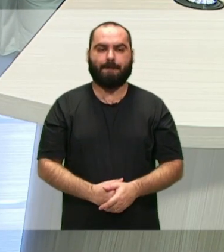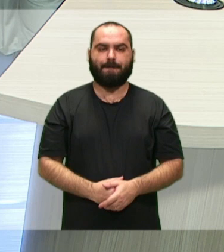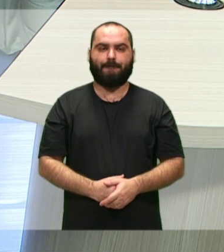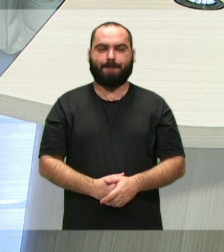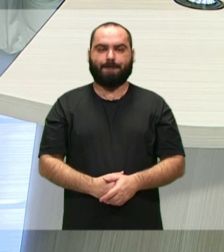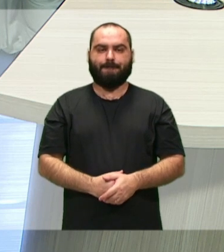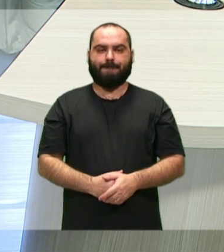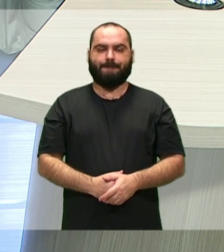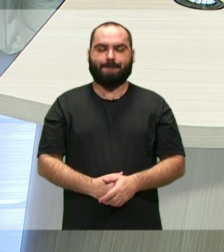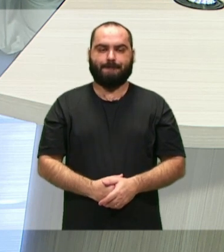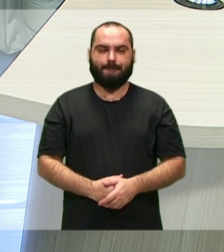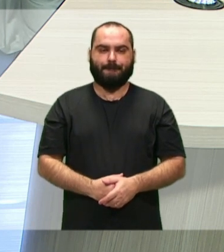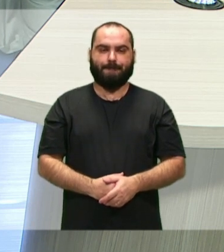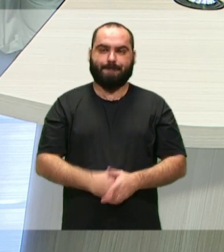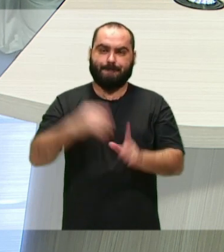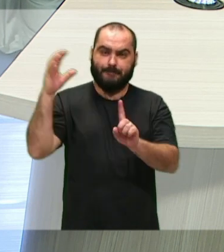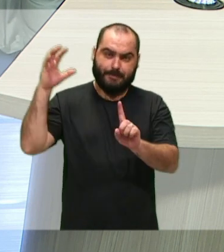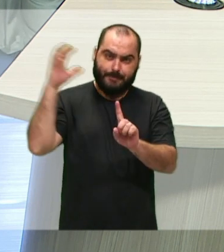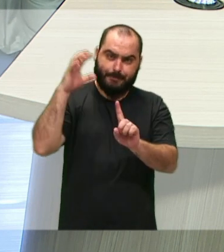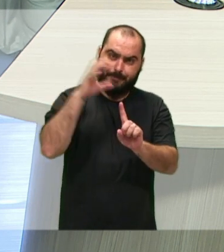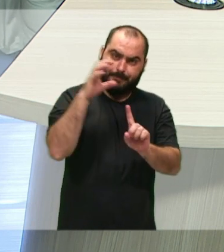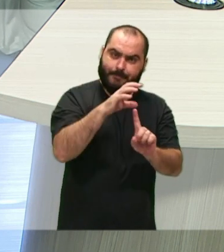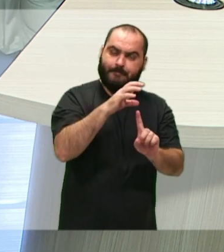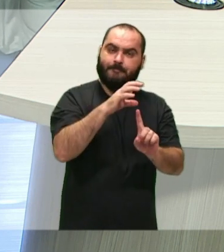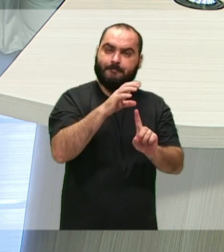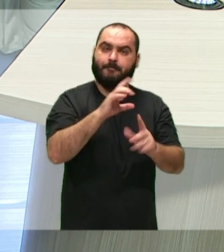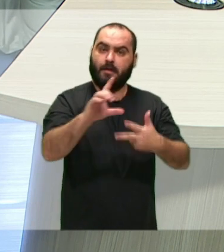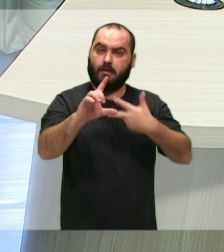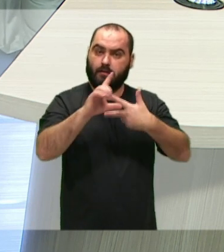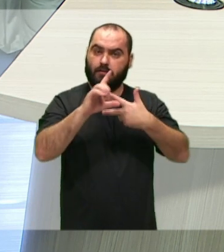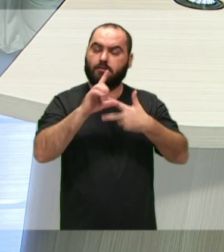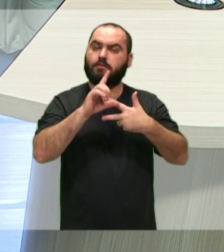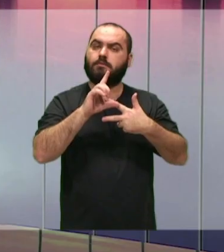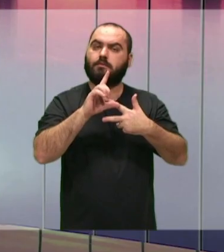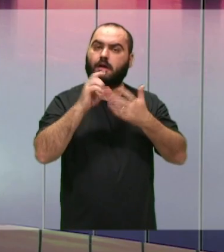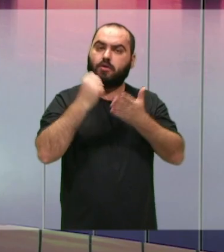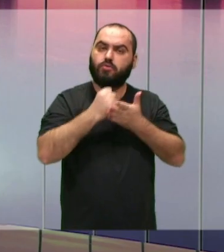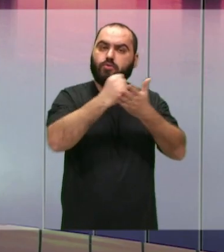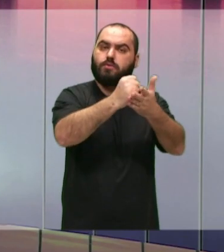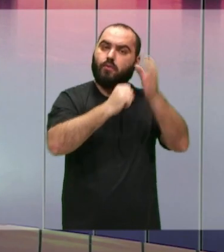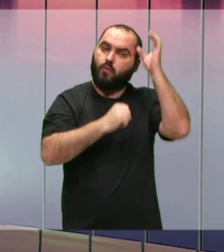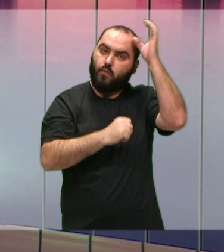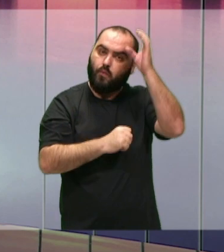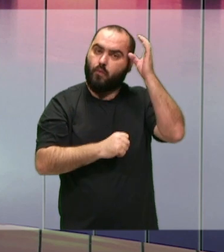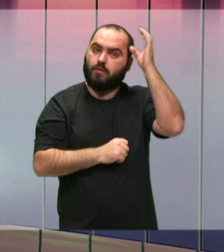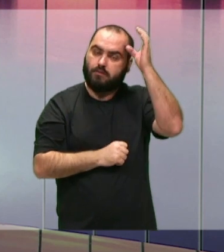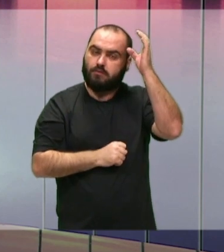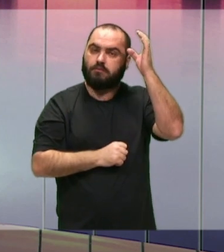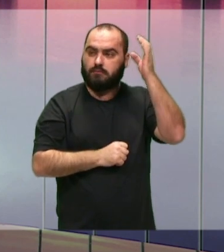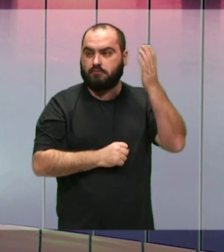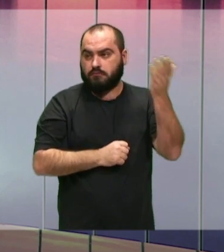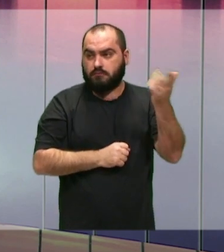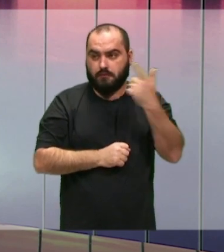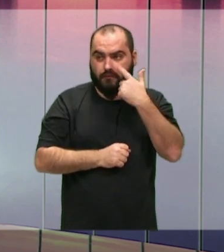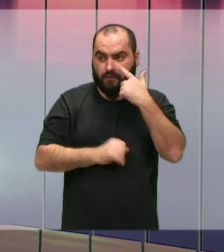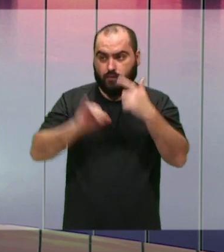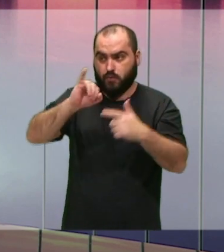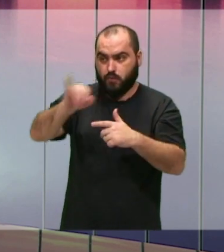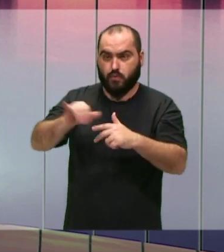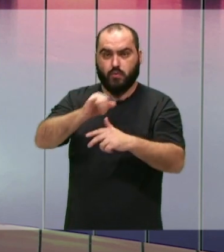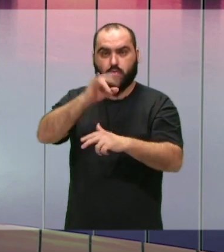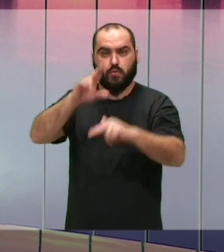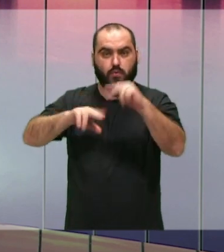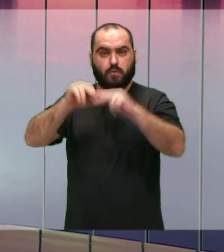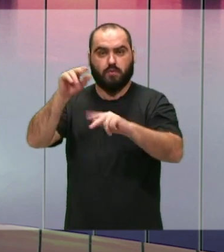o Poder Legislativo, ele também tem contribuído com conscientização, a gente pode retomar em junho, questão